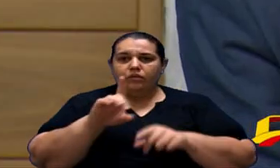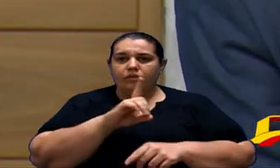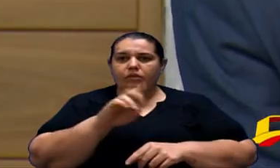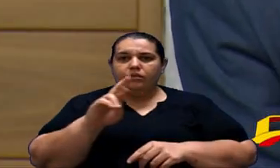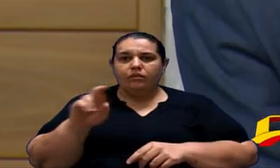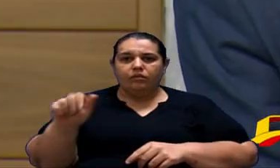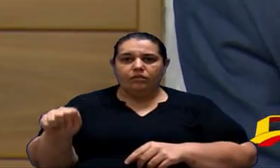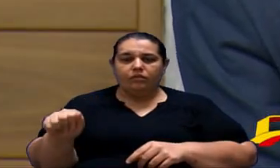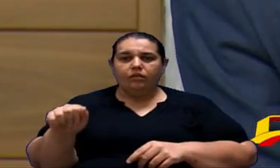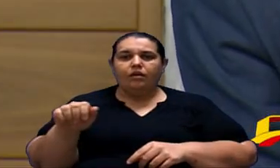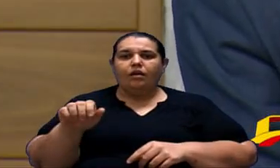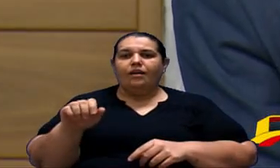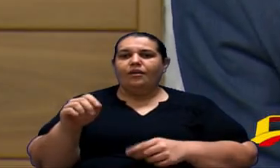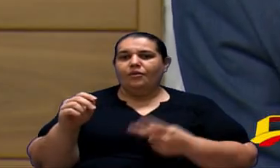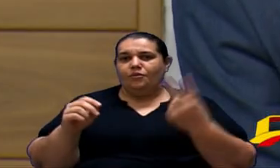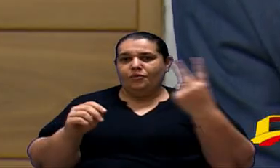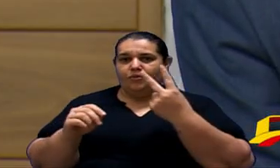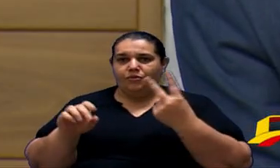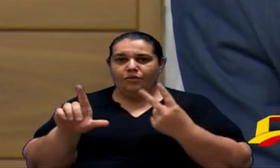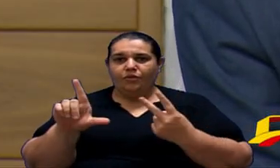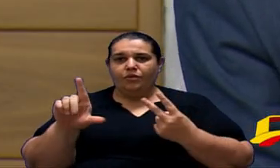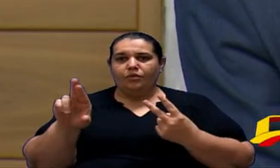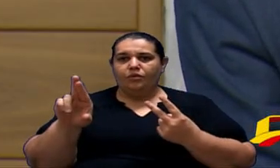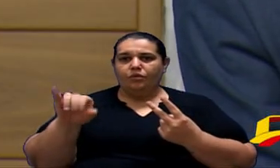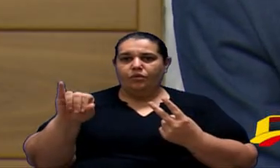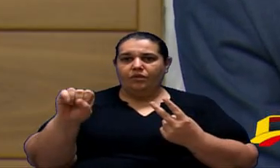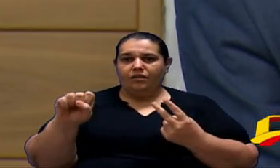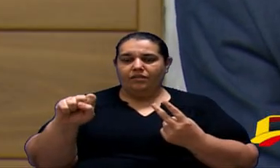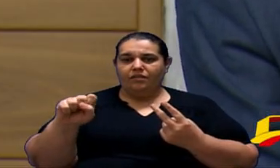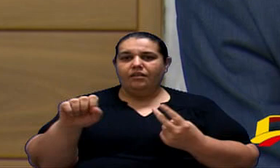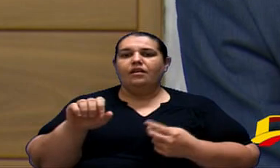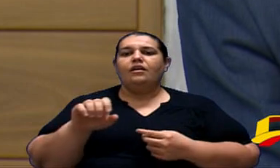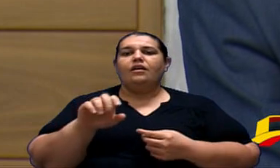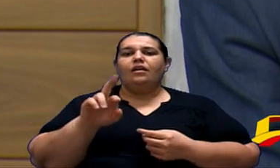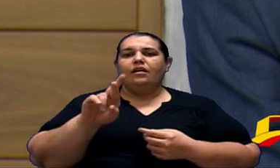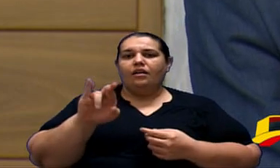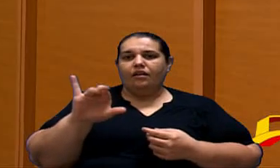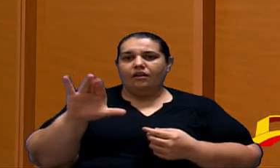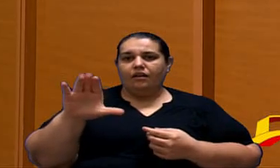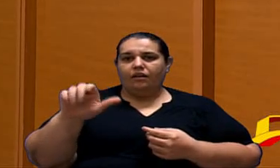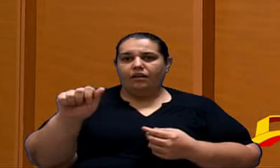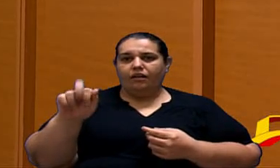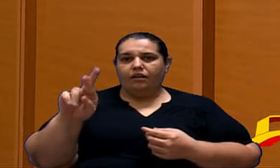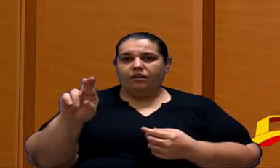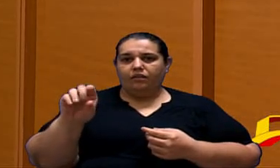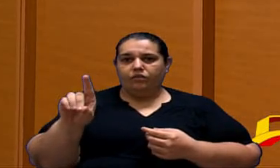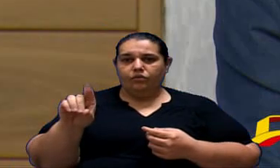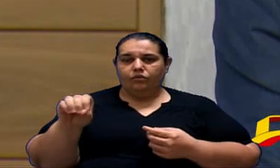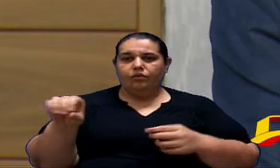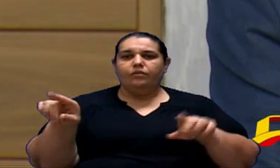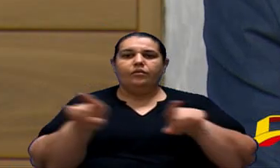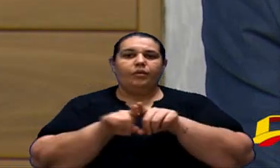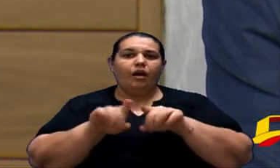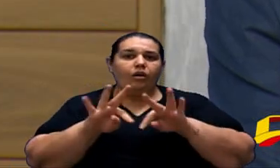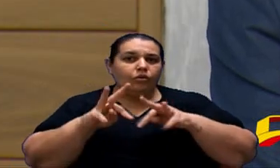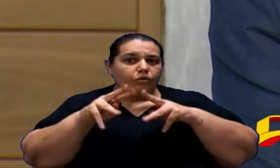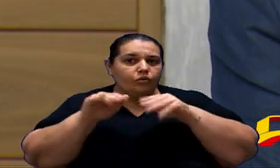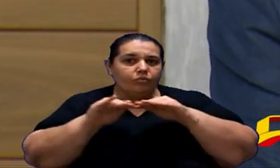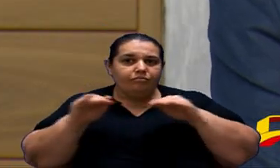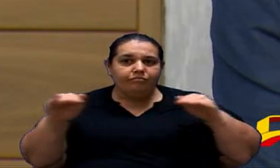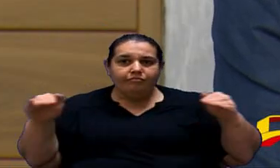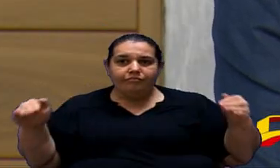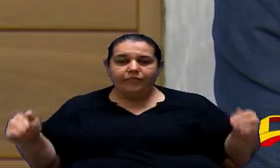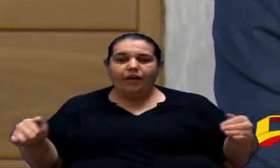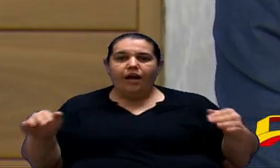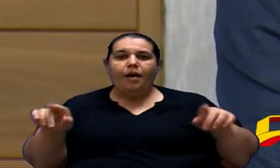dupla de Luiz a Luiz e ao doutor Ricardo também e a vocês todos da mesa estendida que